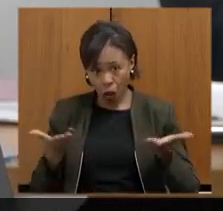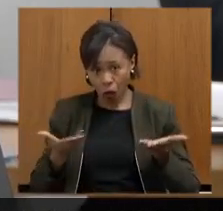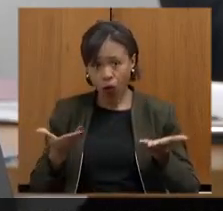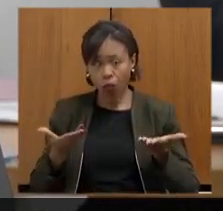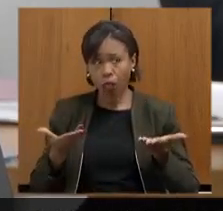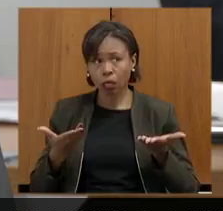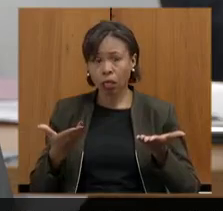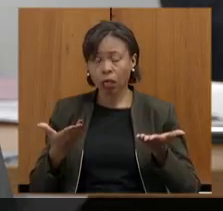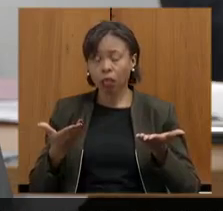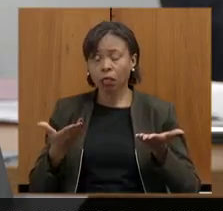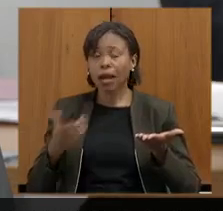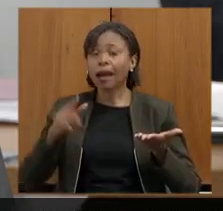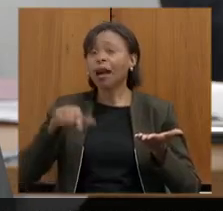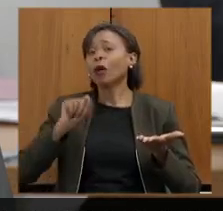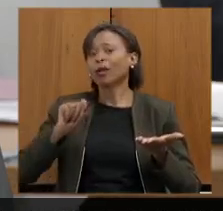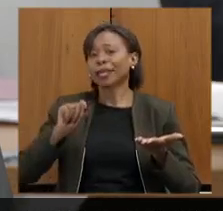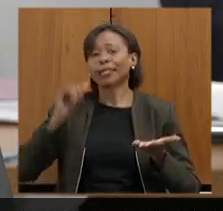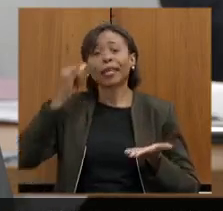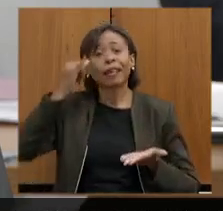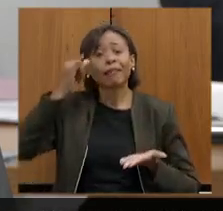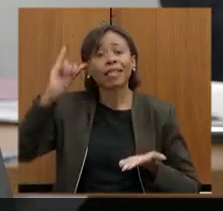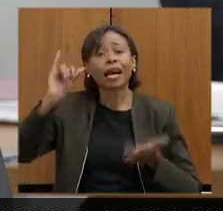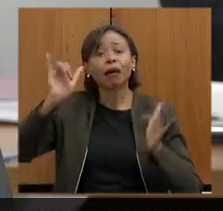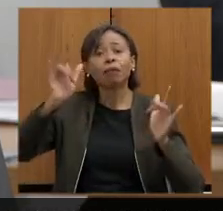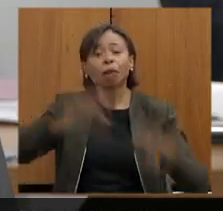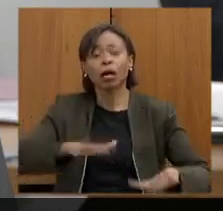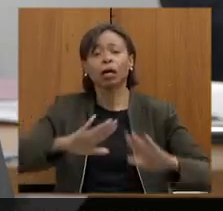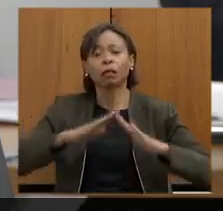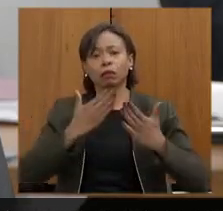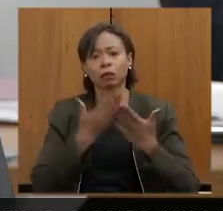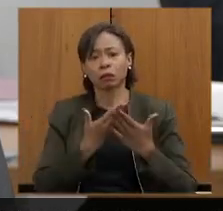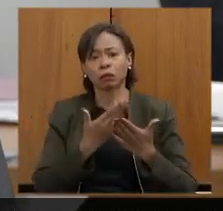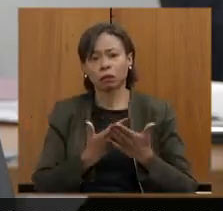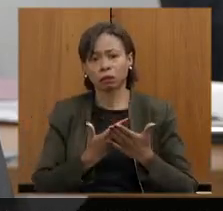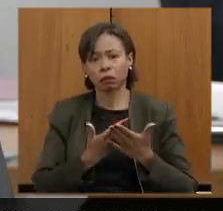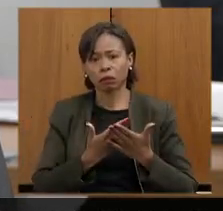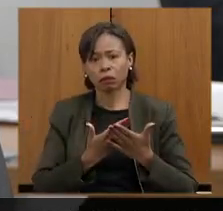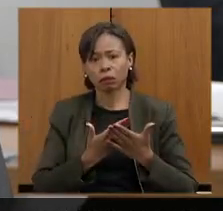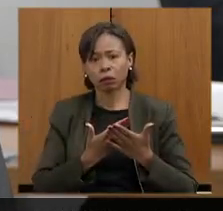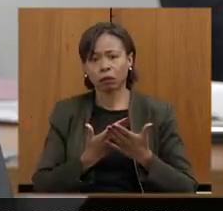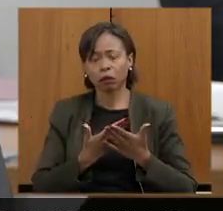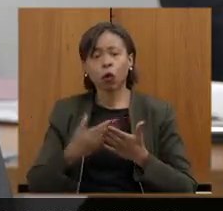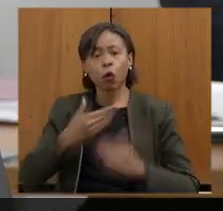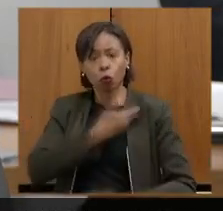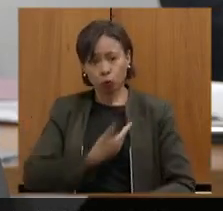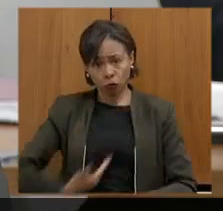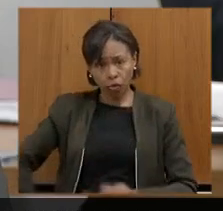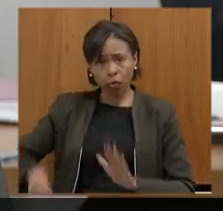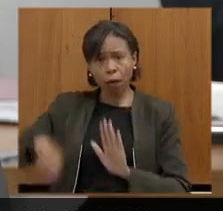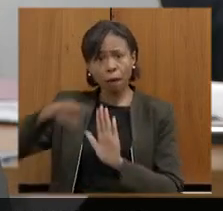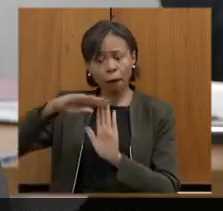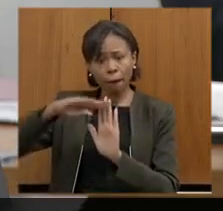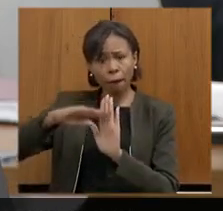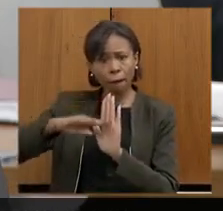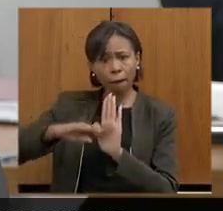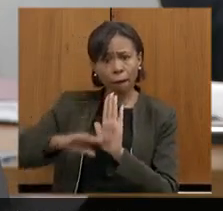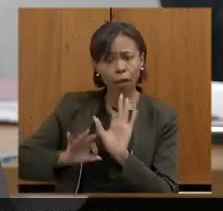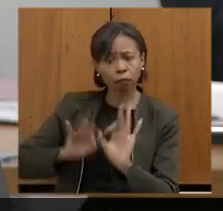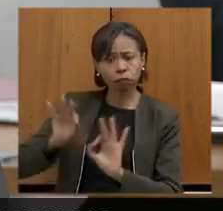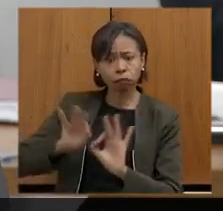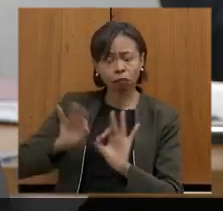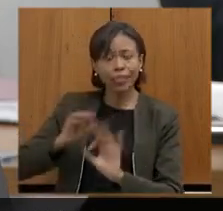da pandemia é a evasão escolar. Esses programas do governo buscam, com muita assertividade,